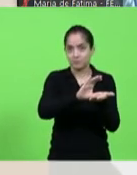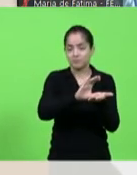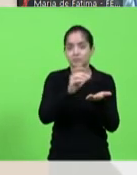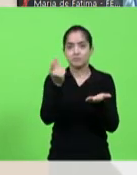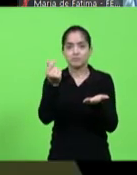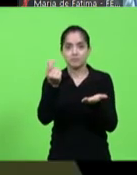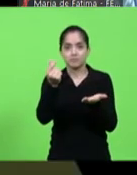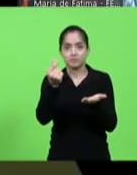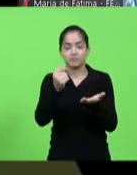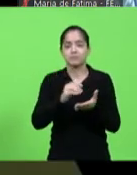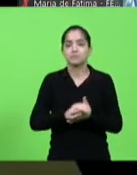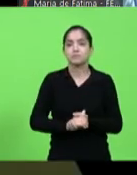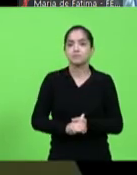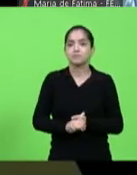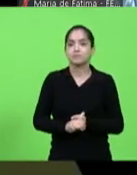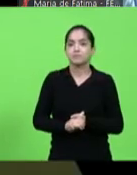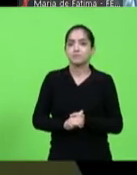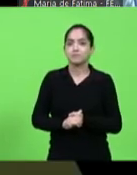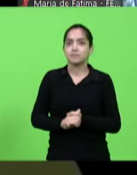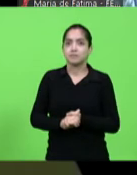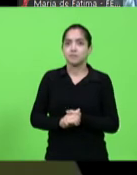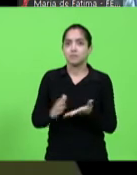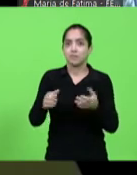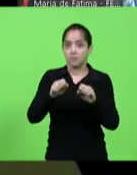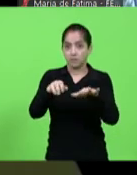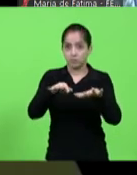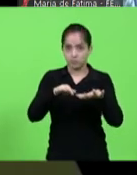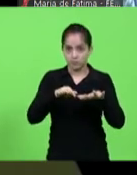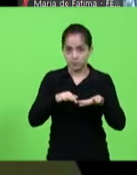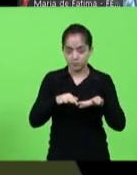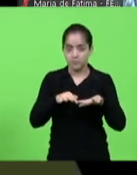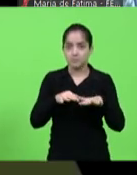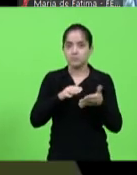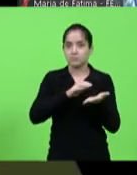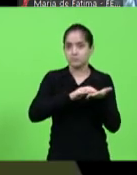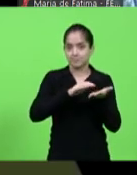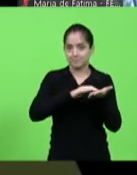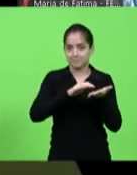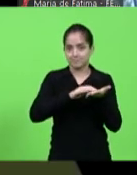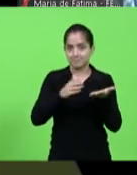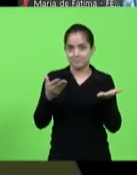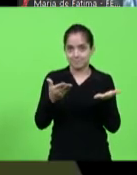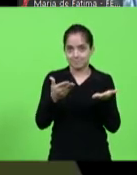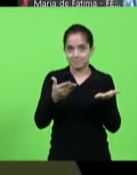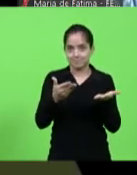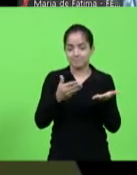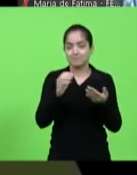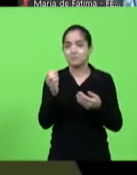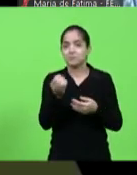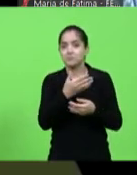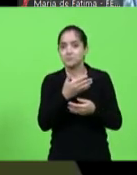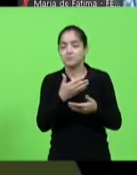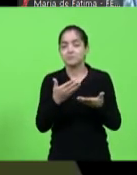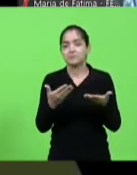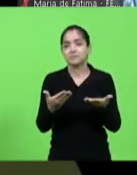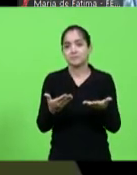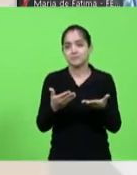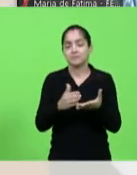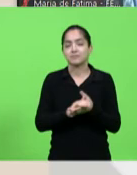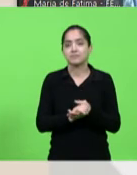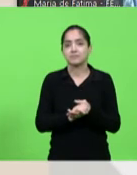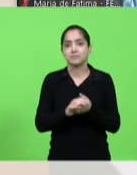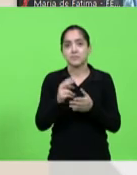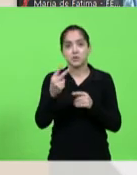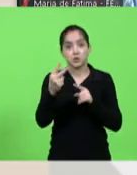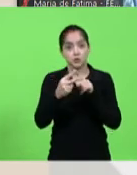cofinanciamento. Audiência com o novo secretário Claudinei agora, já. Tivemos duas